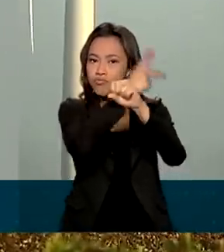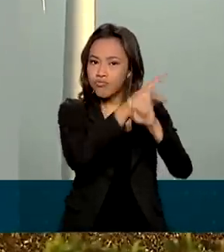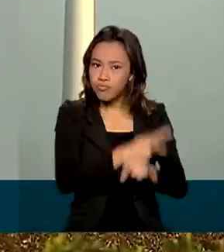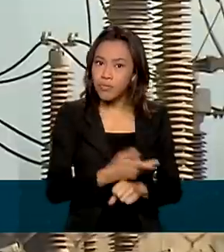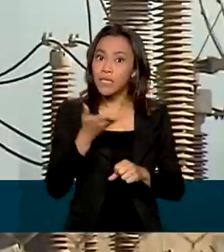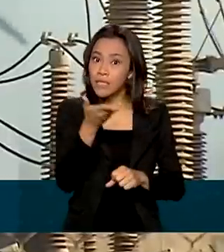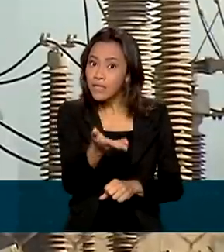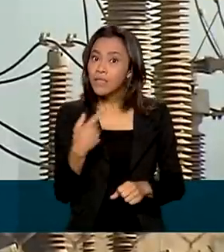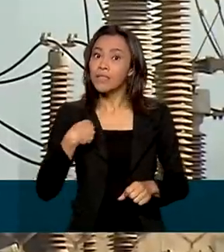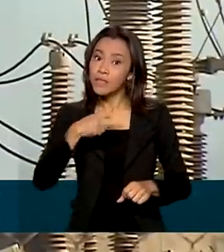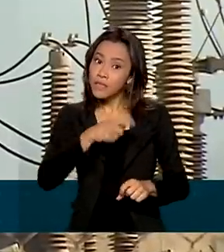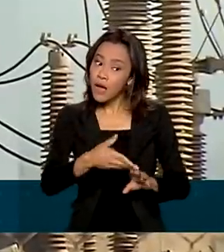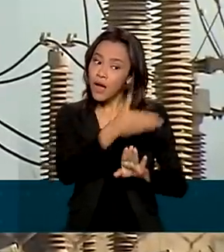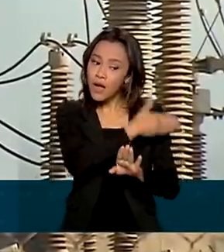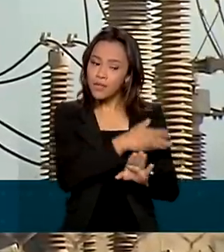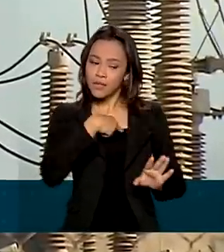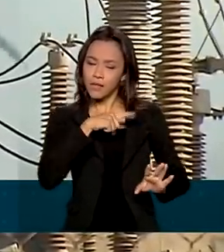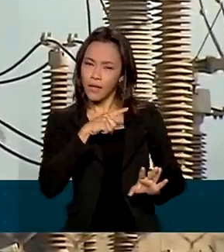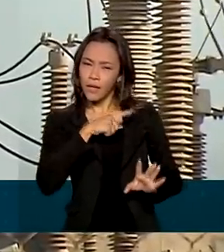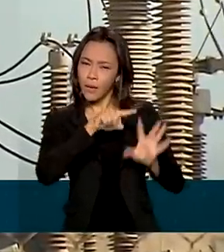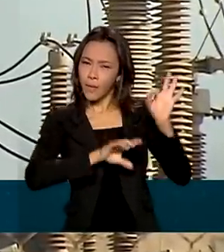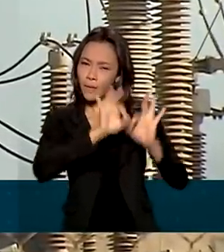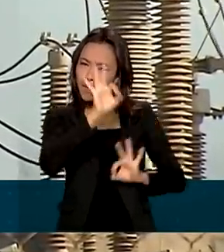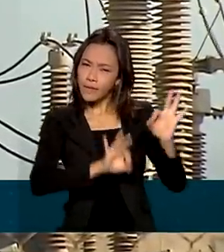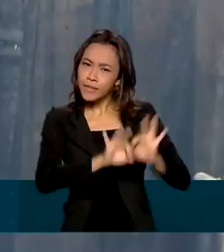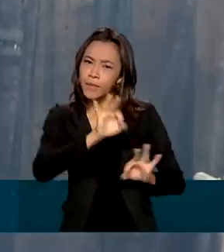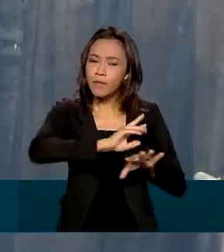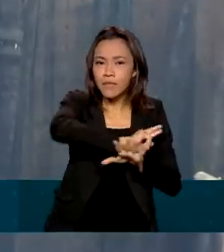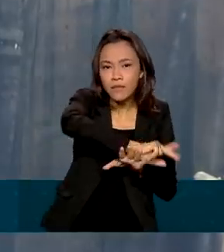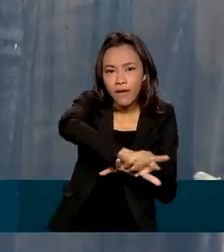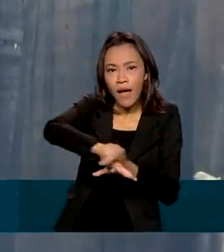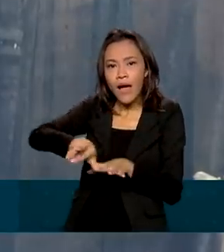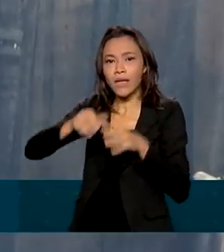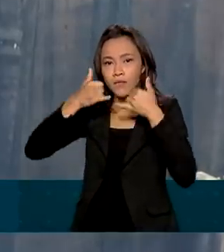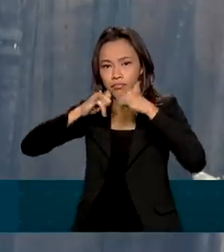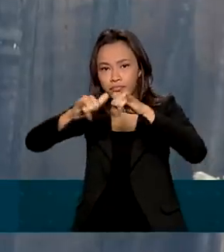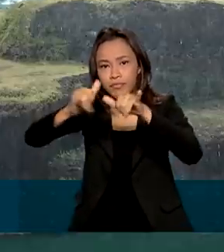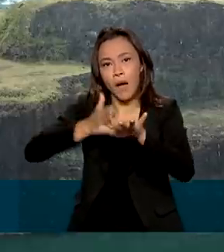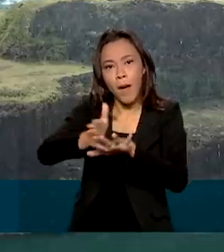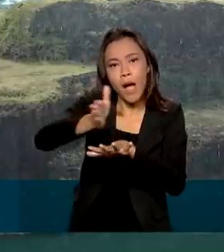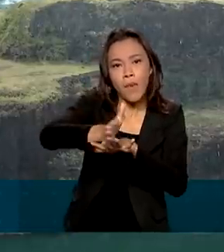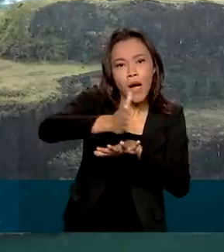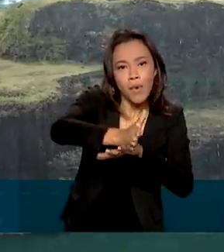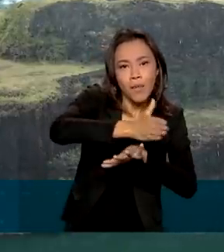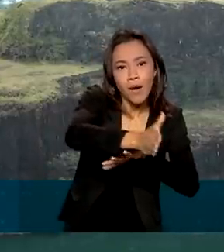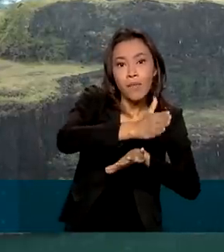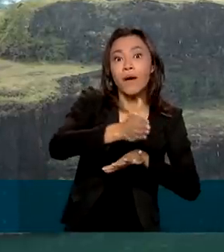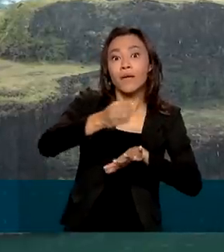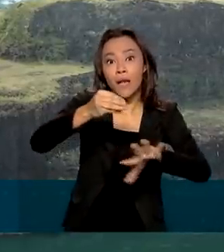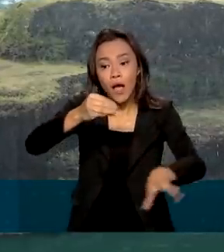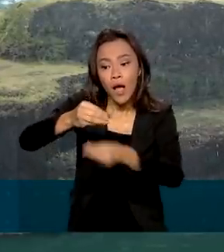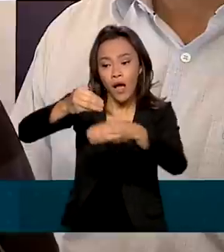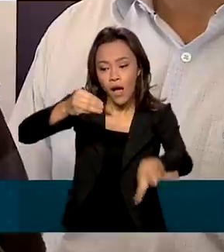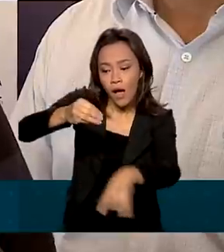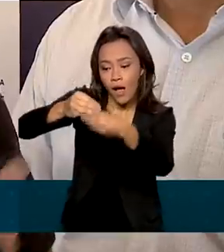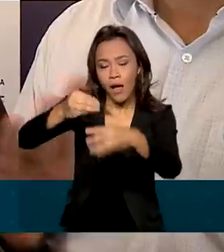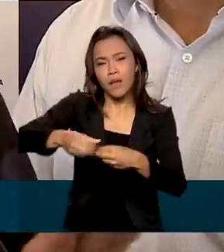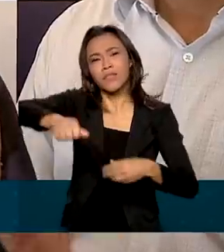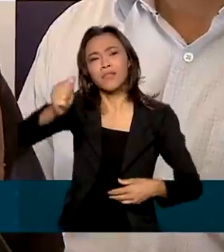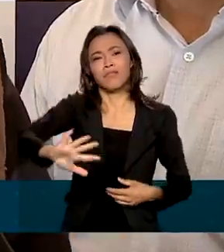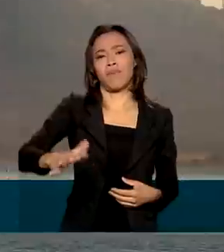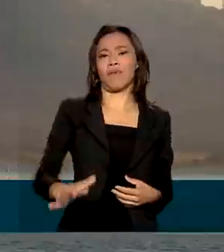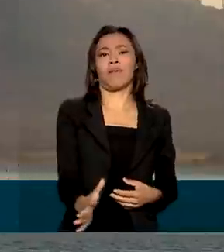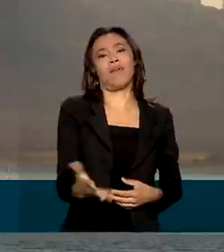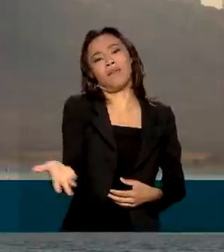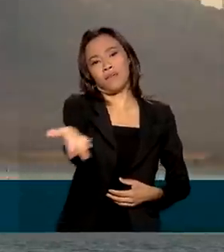com essa diversidade de fontes de energia que nós temos para que elas sejam complementares ao menor custo para o